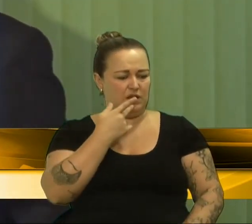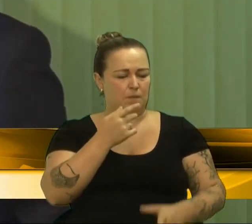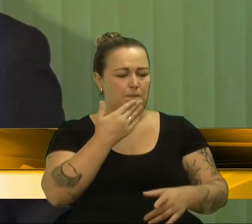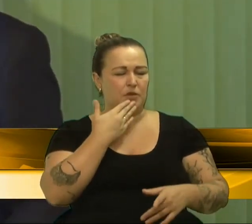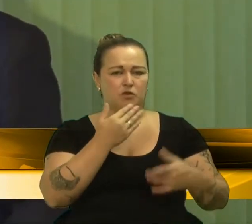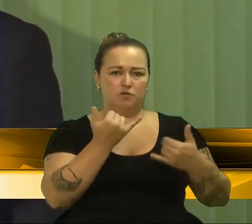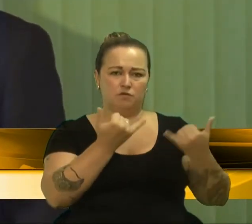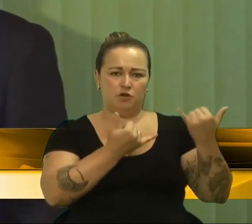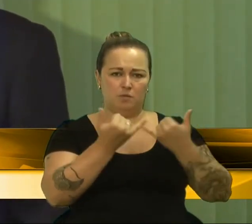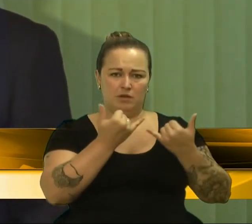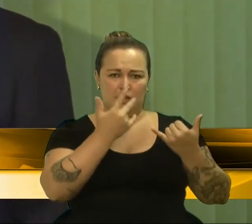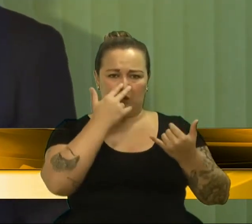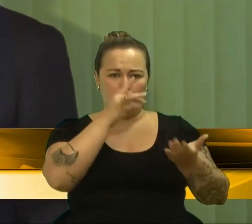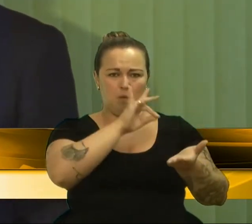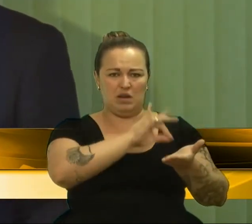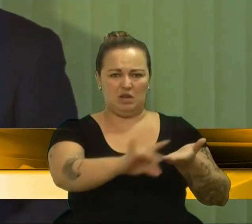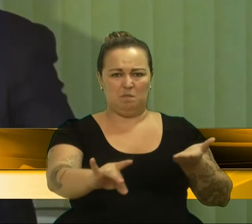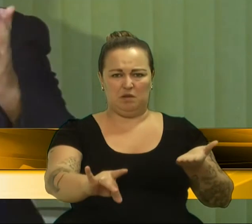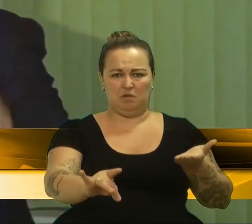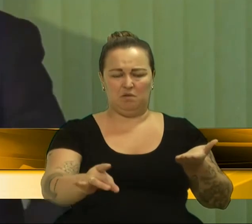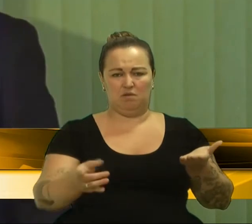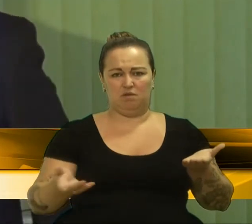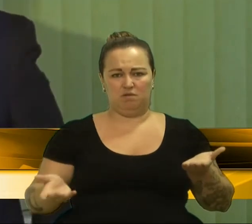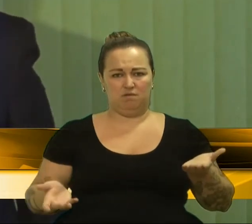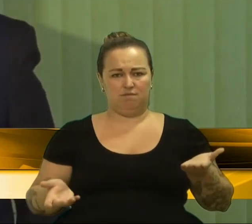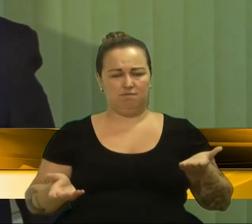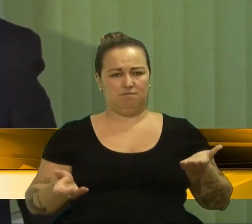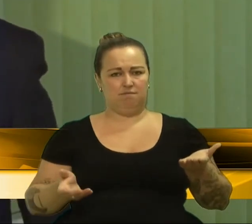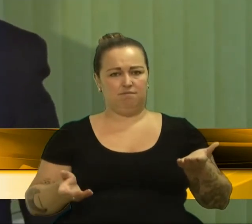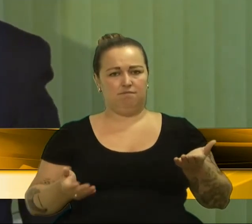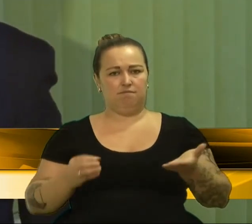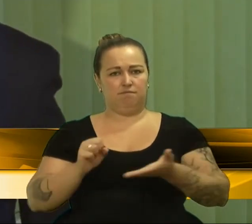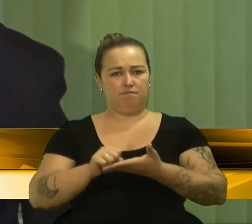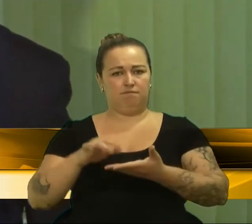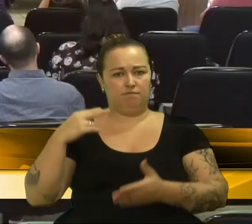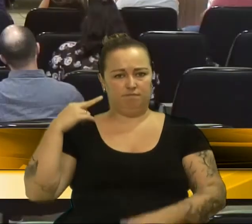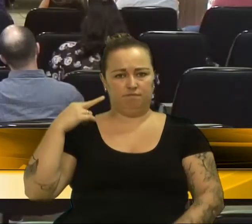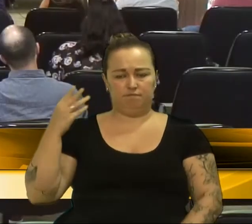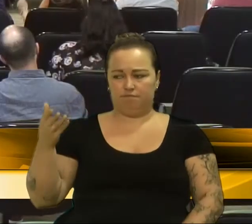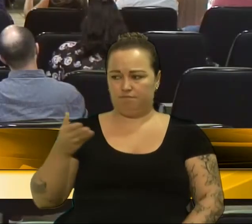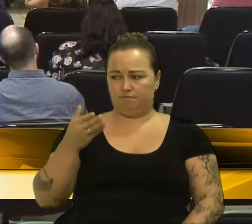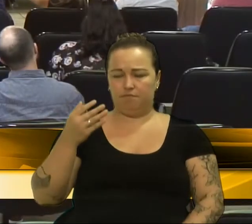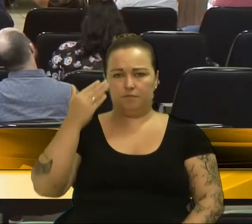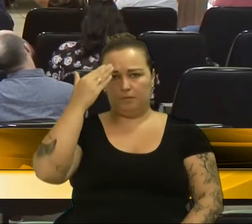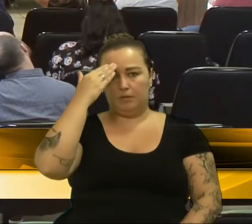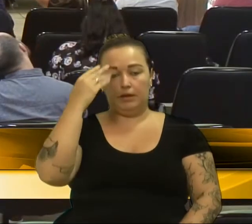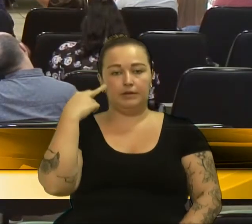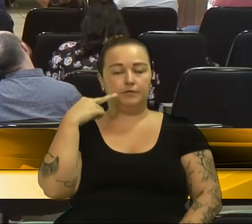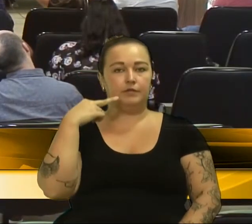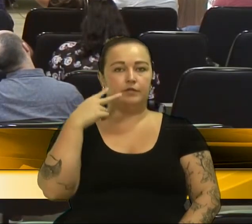pedido de informações é inimigo na trincheira... Seu ou a parte, vereador Chius?